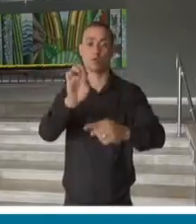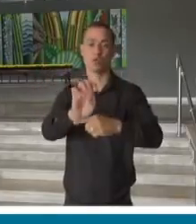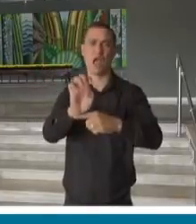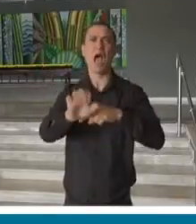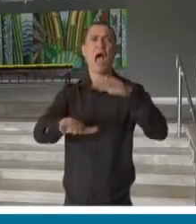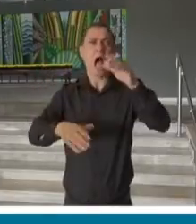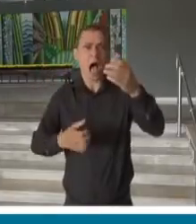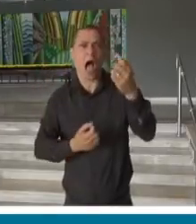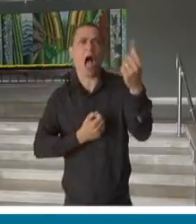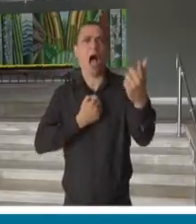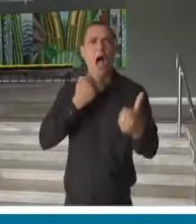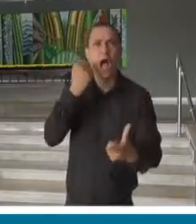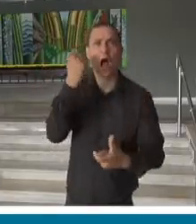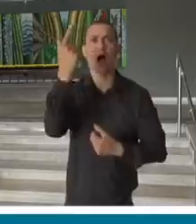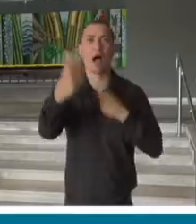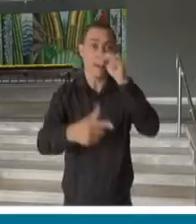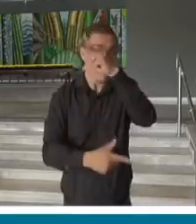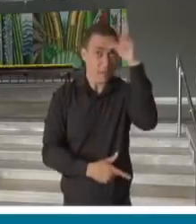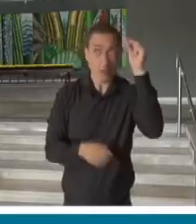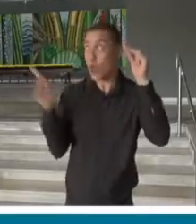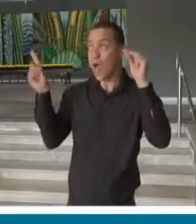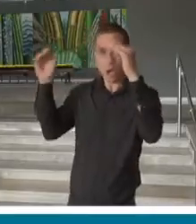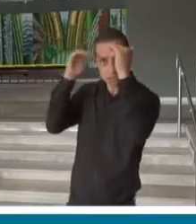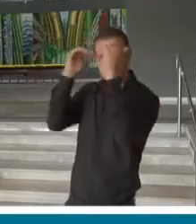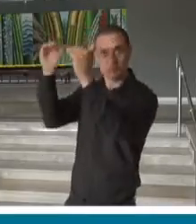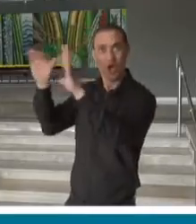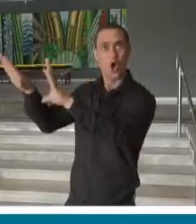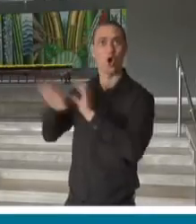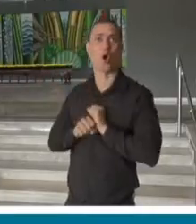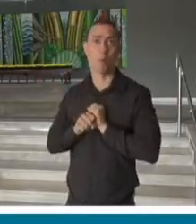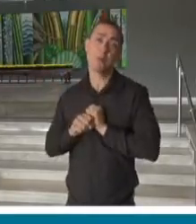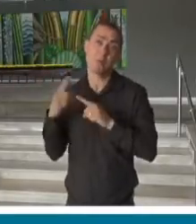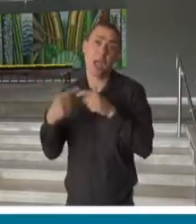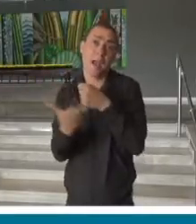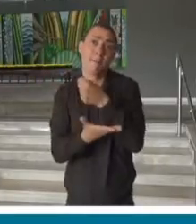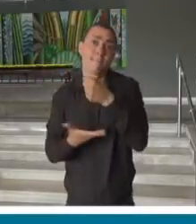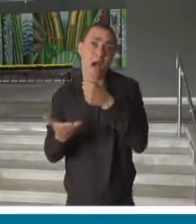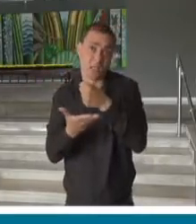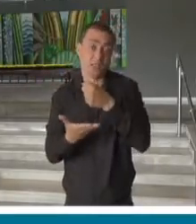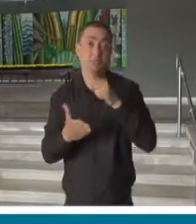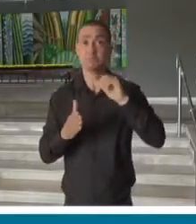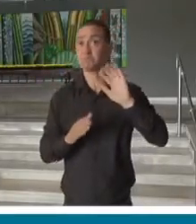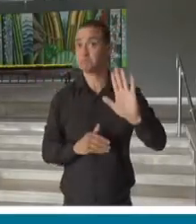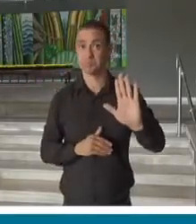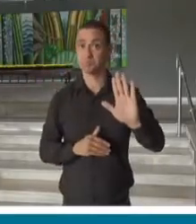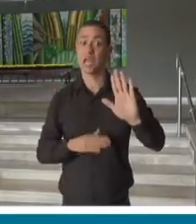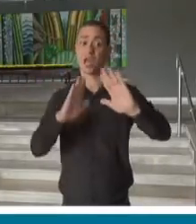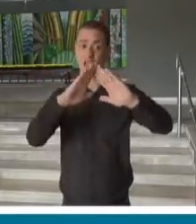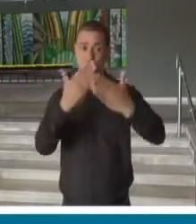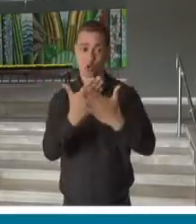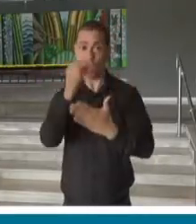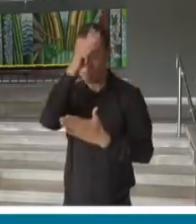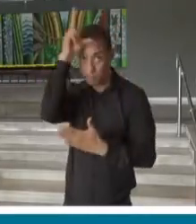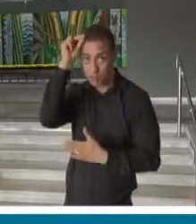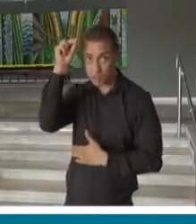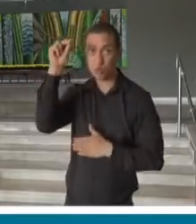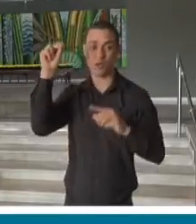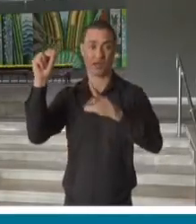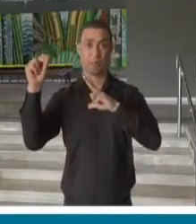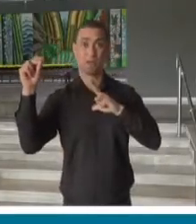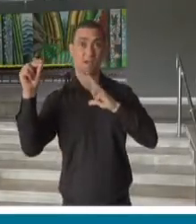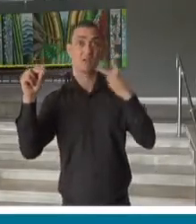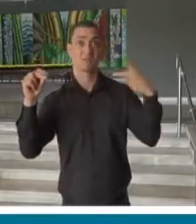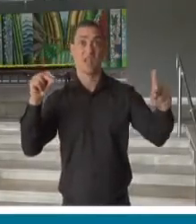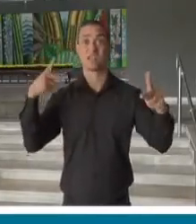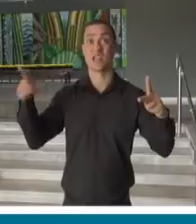acompanhando um calendário muito semelhante, nosso calendário acaba sendo uma base que influencia bastante. As redes municipais, as redes privadas, têm outro tipo